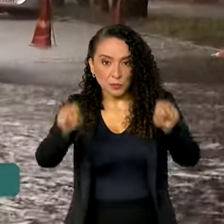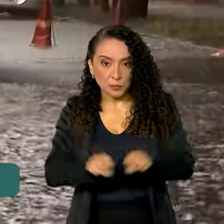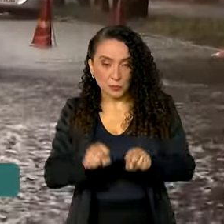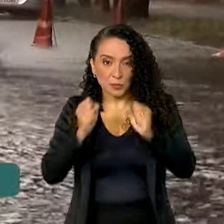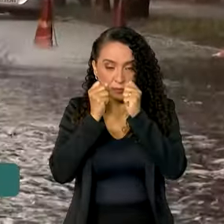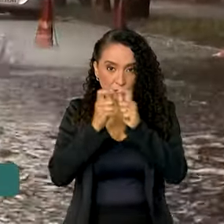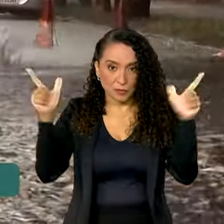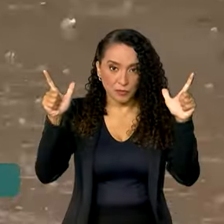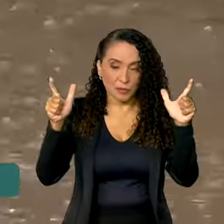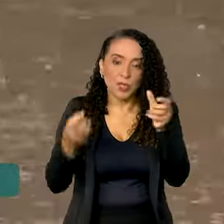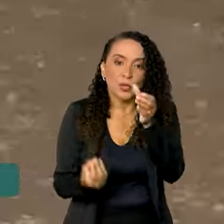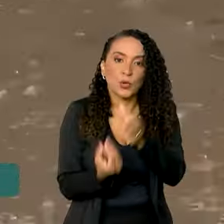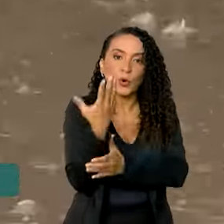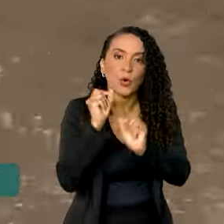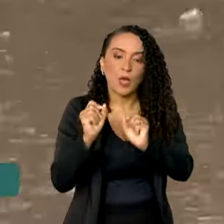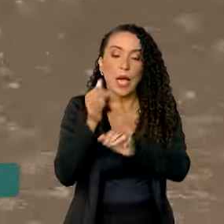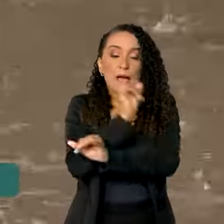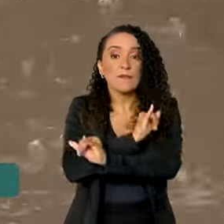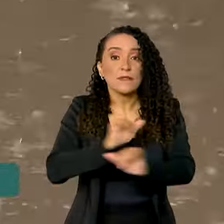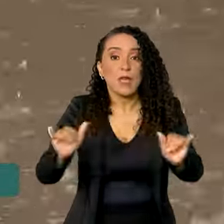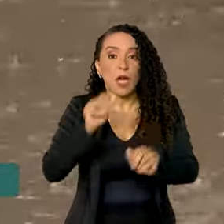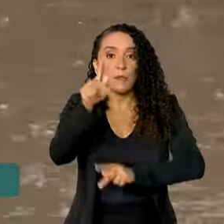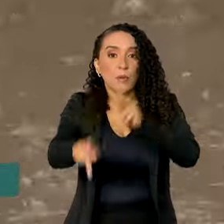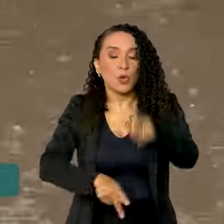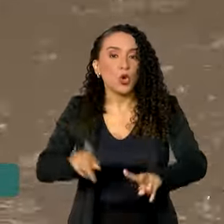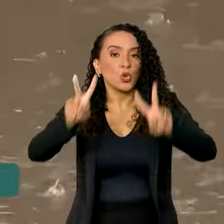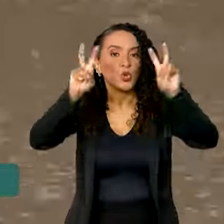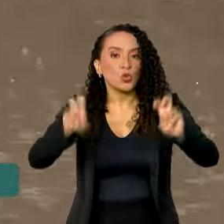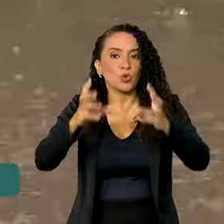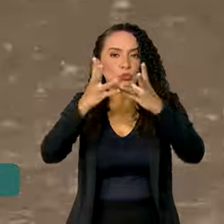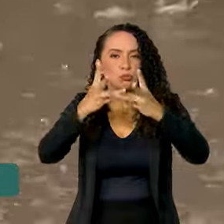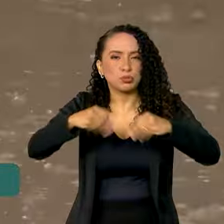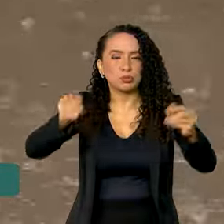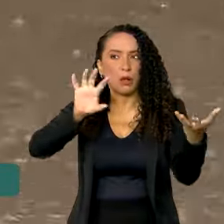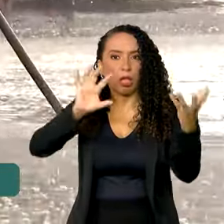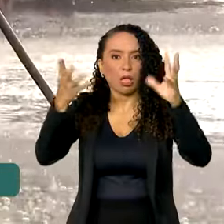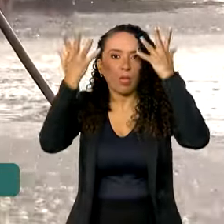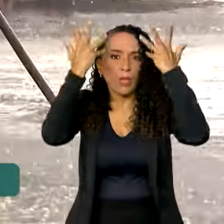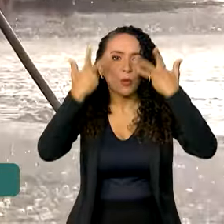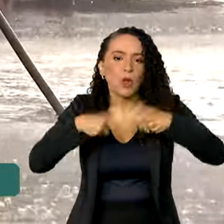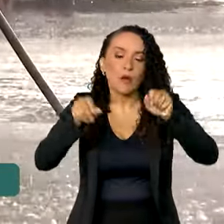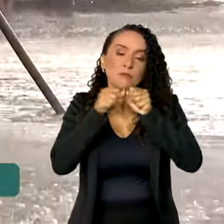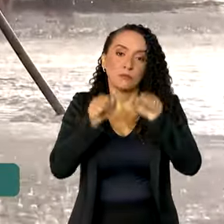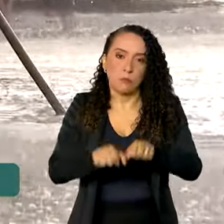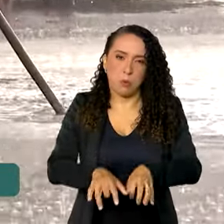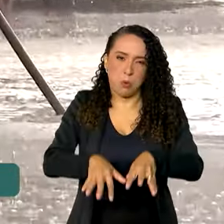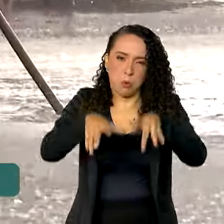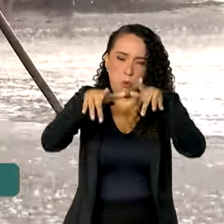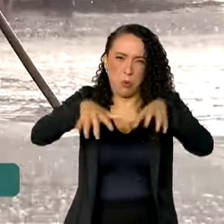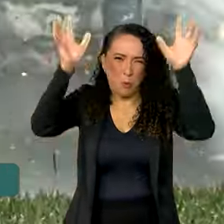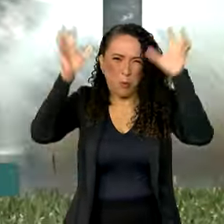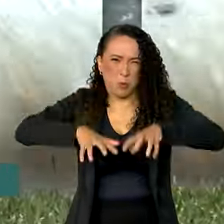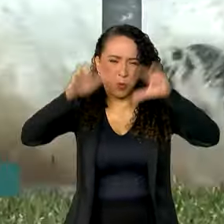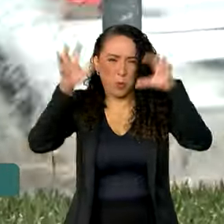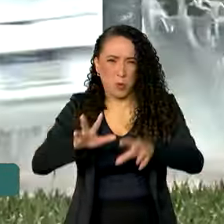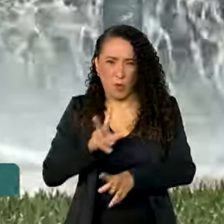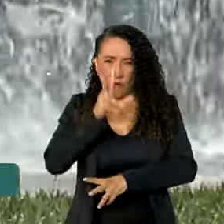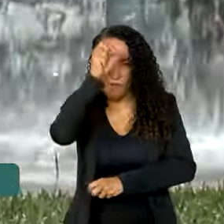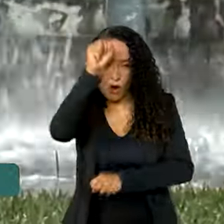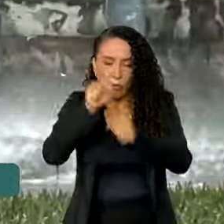alerta foi criado para avisar a população sobre desastres naturais, como enchentes, tempestades,